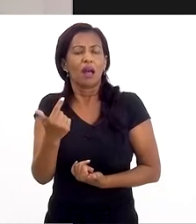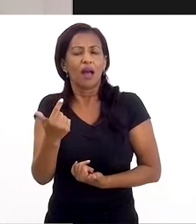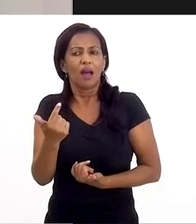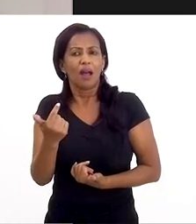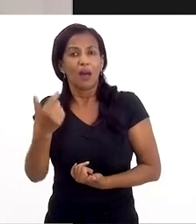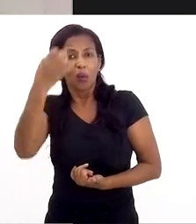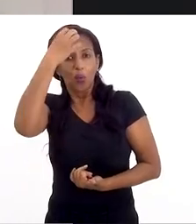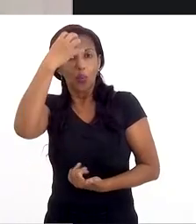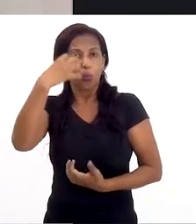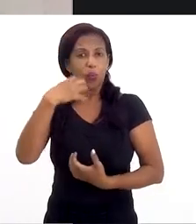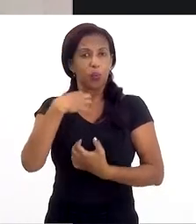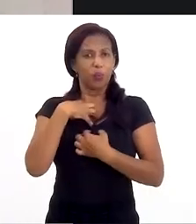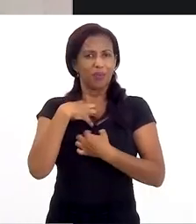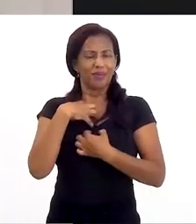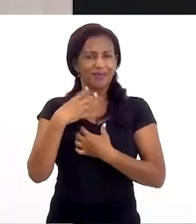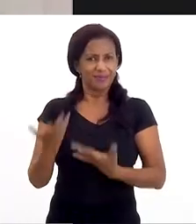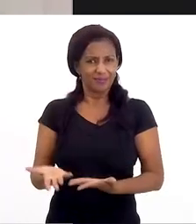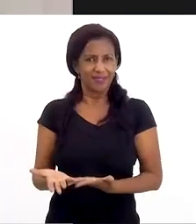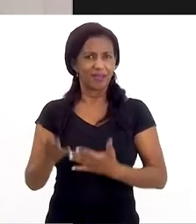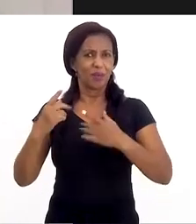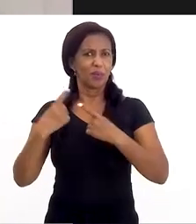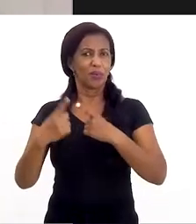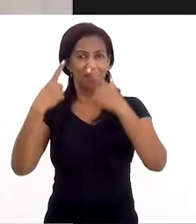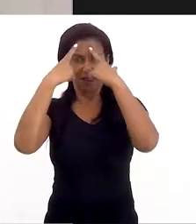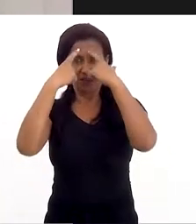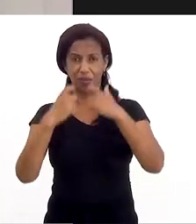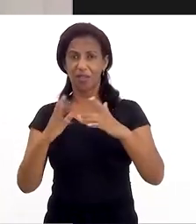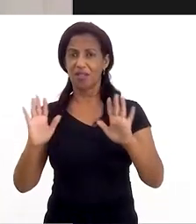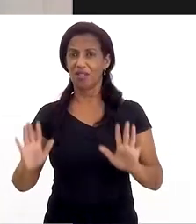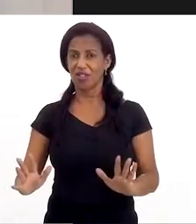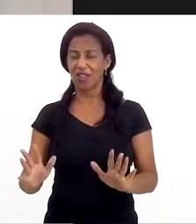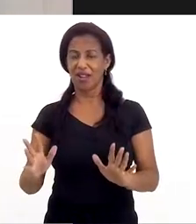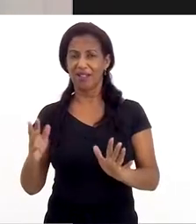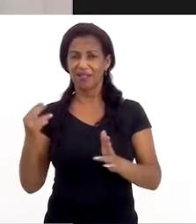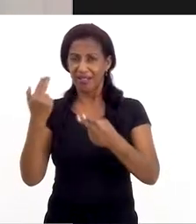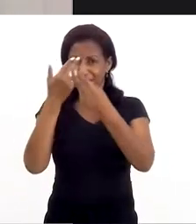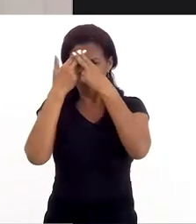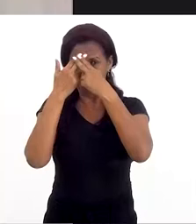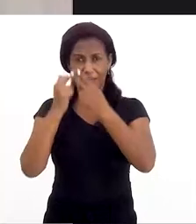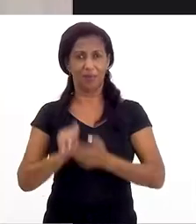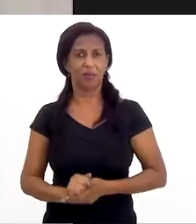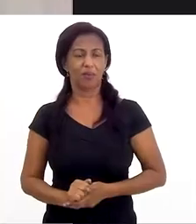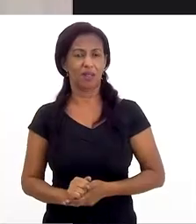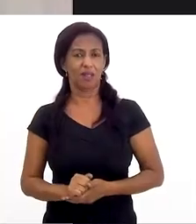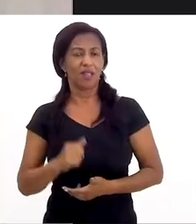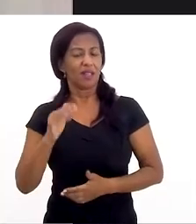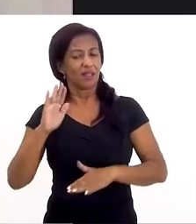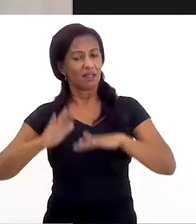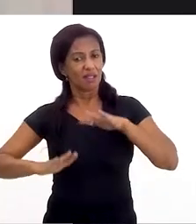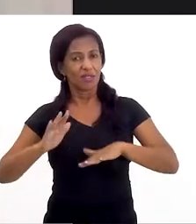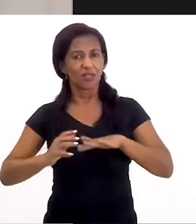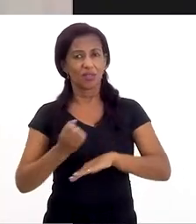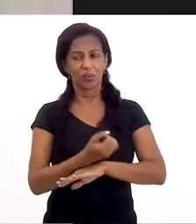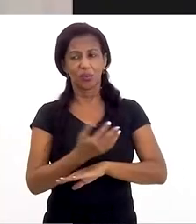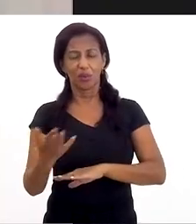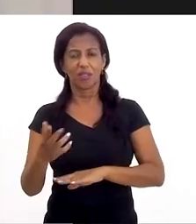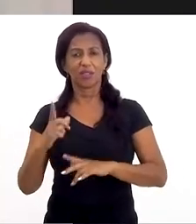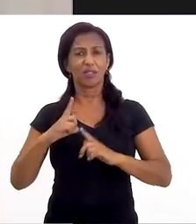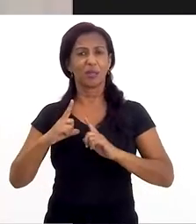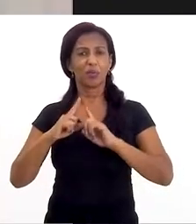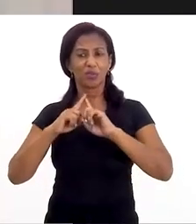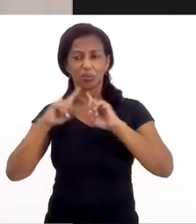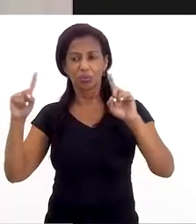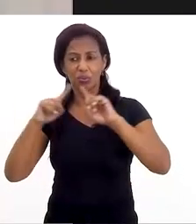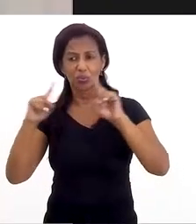vitimização secundária, né? Porque a violência por si só, ela já vai trazer essa marca. E muitas vezes, né? A gente tem muitos